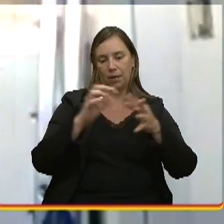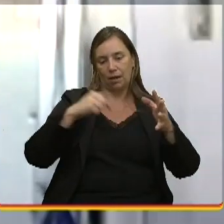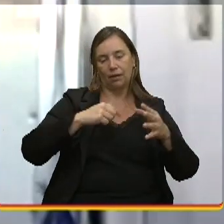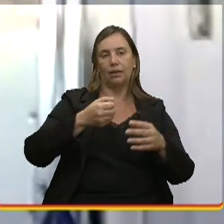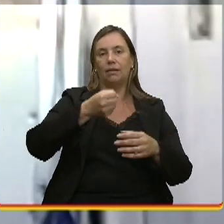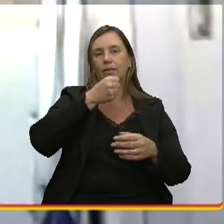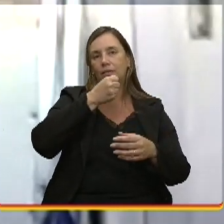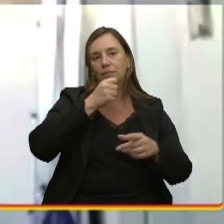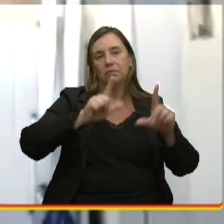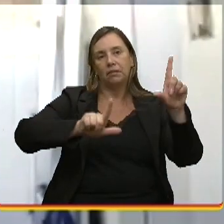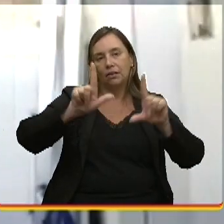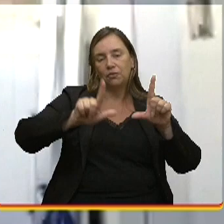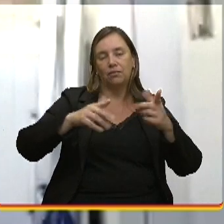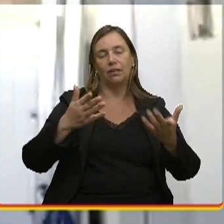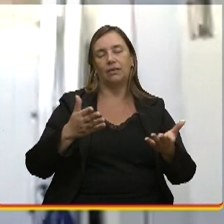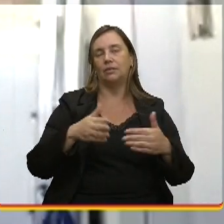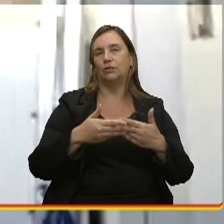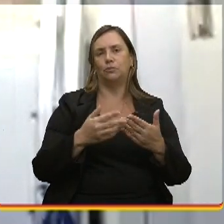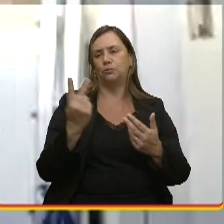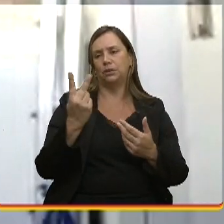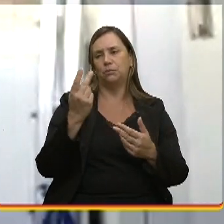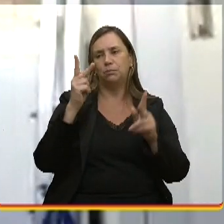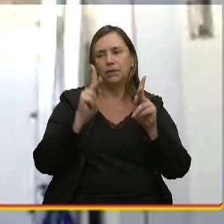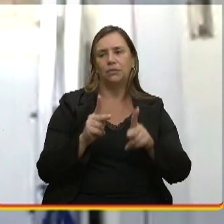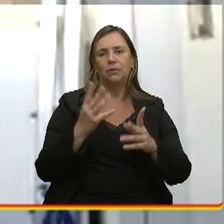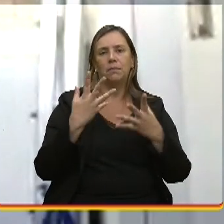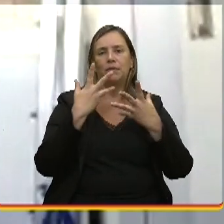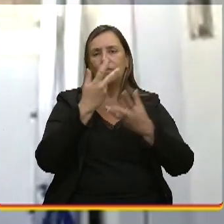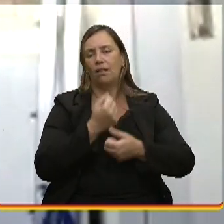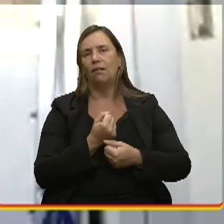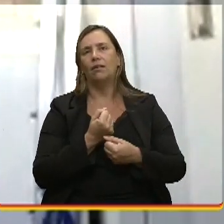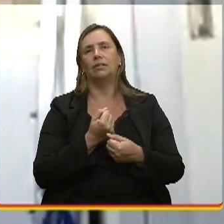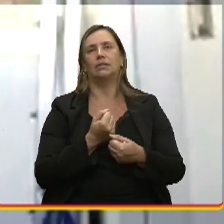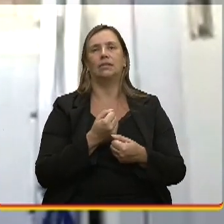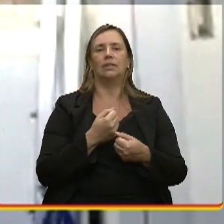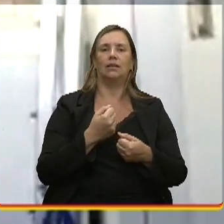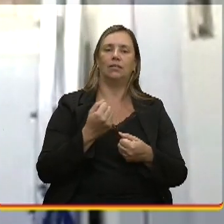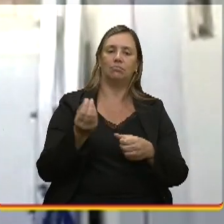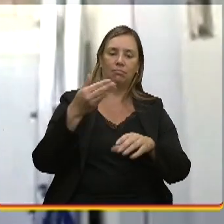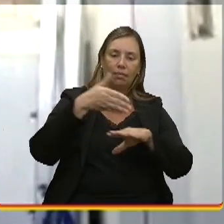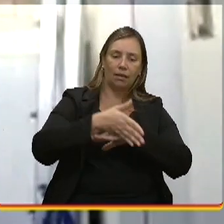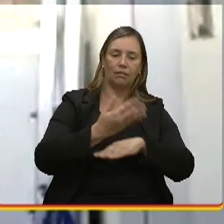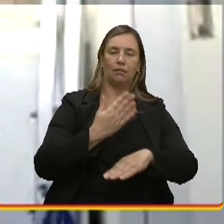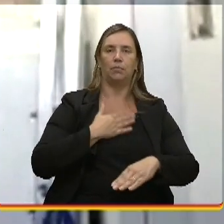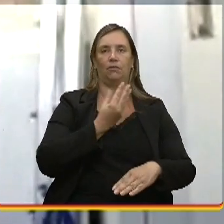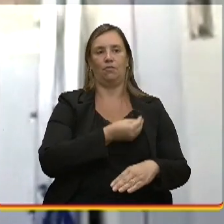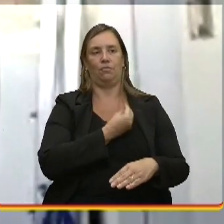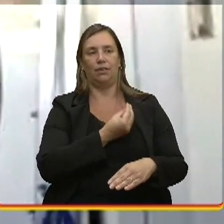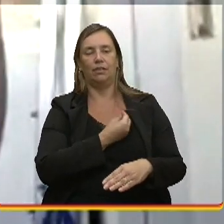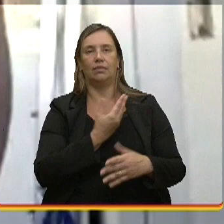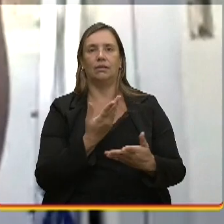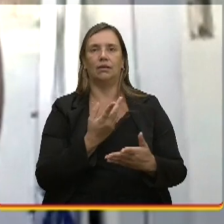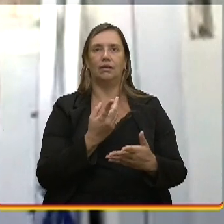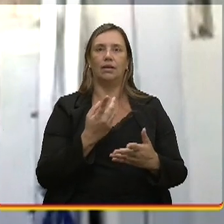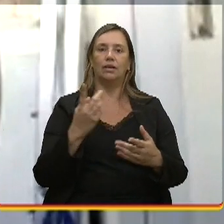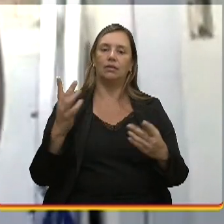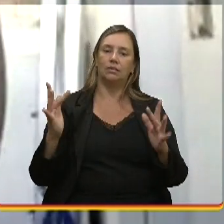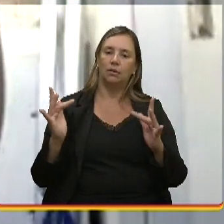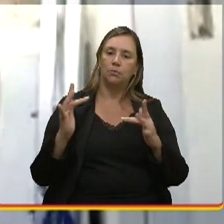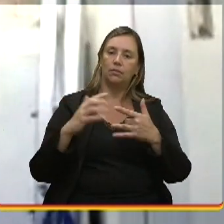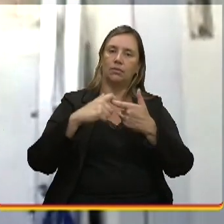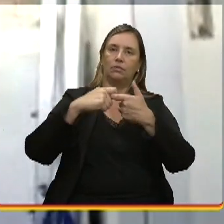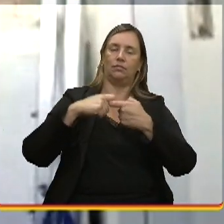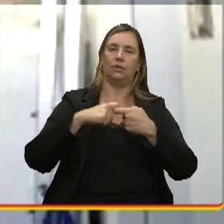E essas pessoas são incríveis que aparecem, assim, na minha vida, que a gente cria vínculos. E aí, acaba não sendo só um trabalho, mas